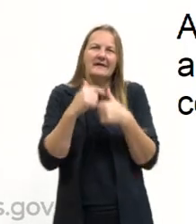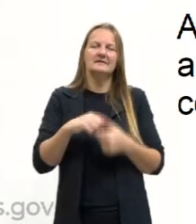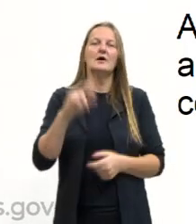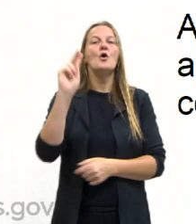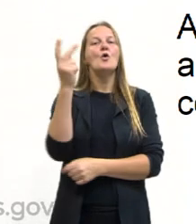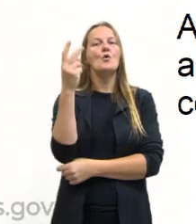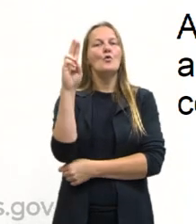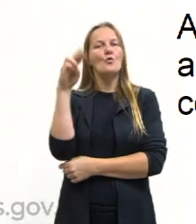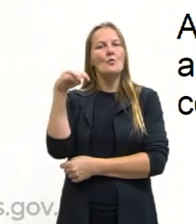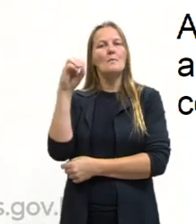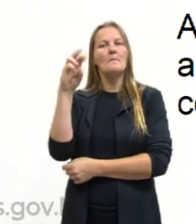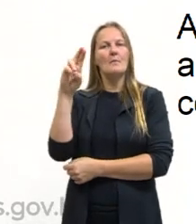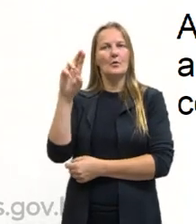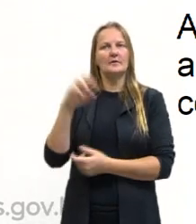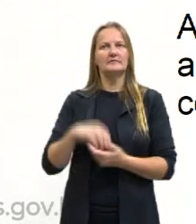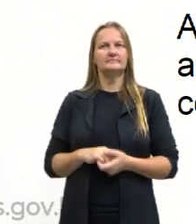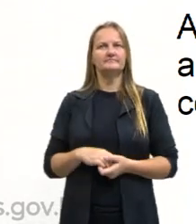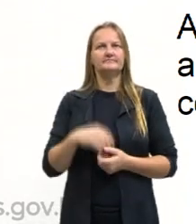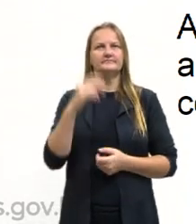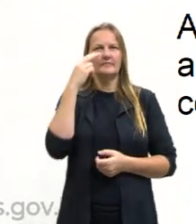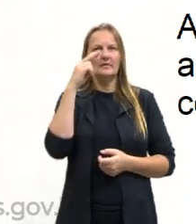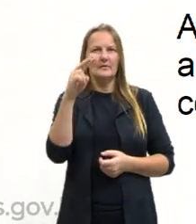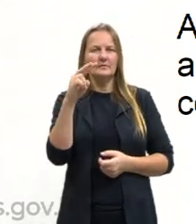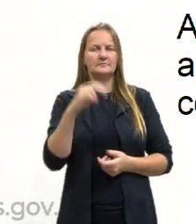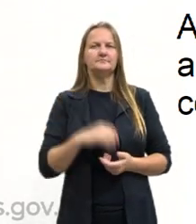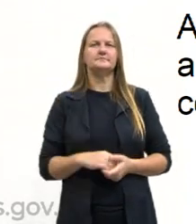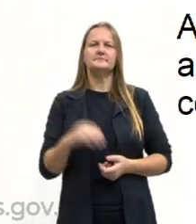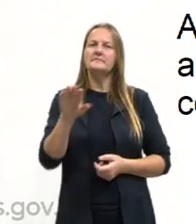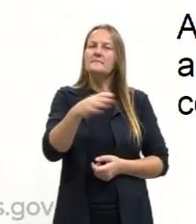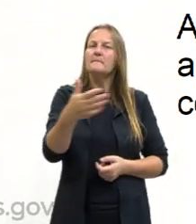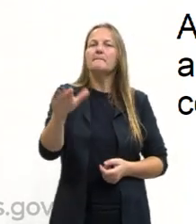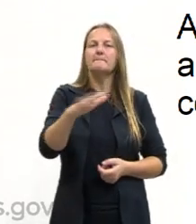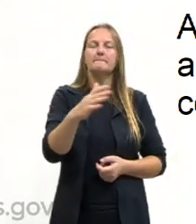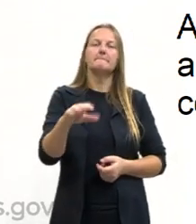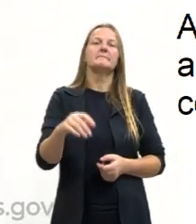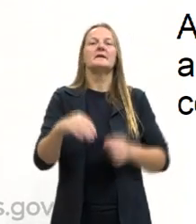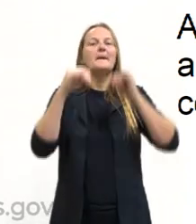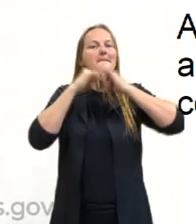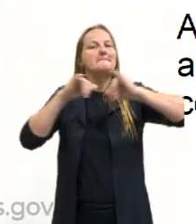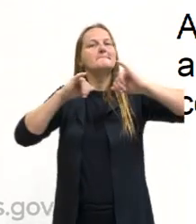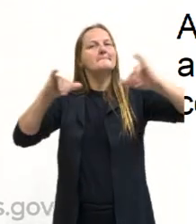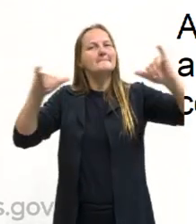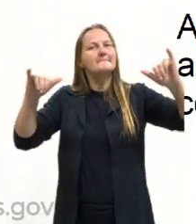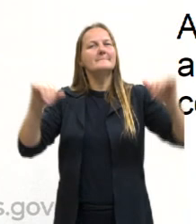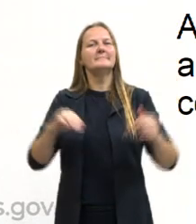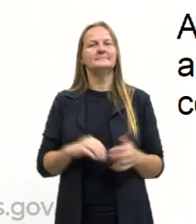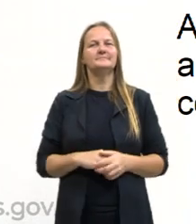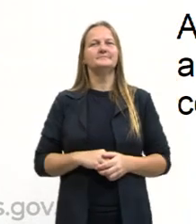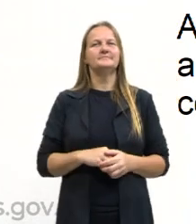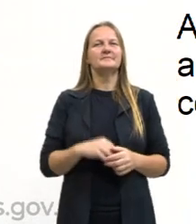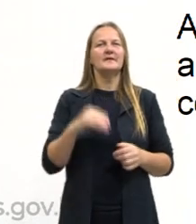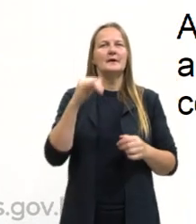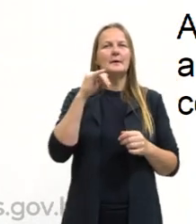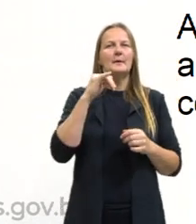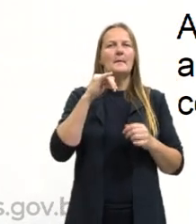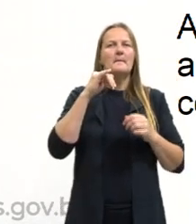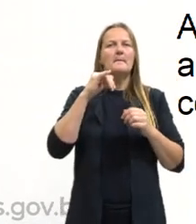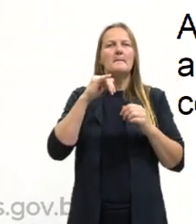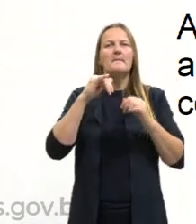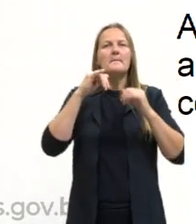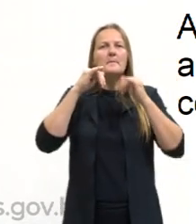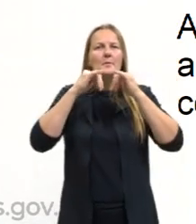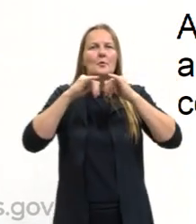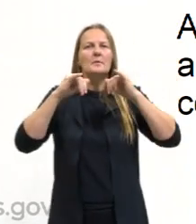vê que ele aparece muitas vezes em publicidade. Na nossa aula anterior, a gente viu bastante sobre